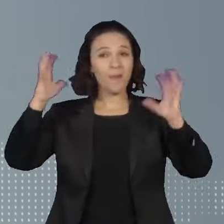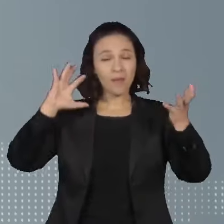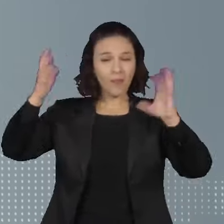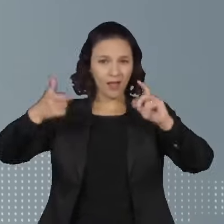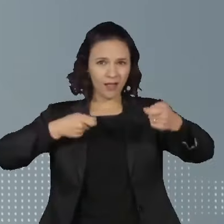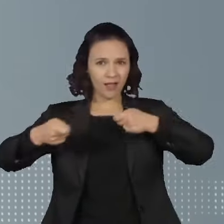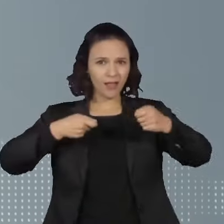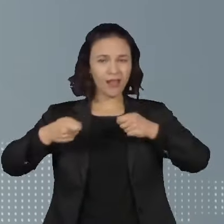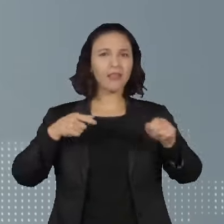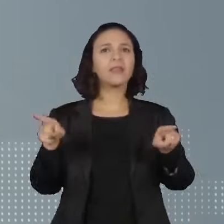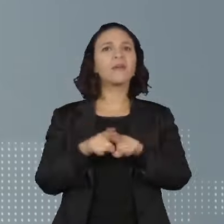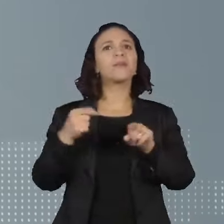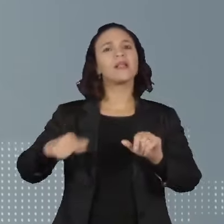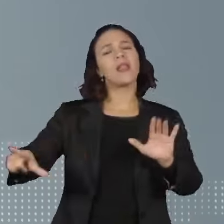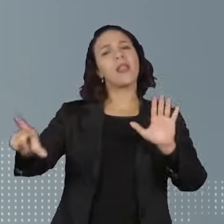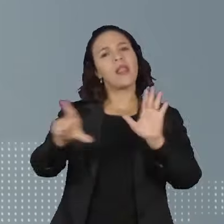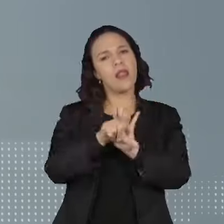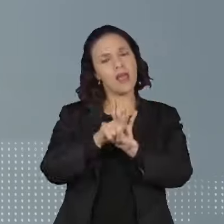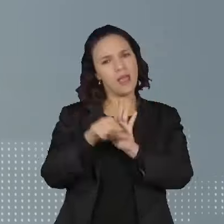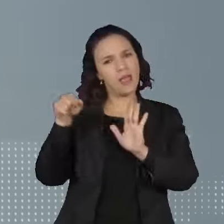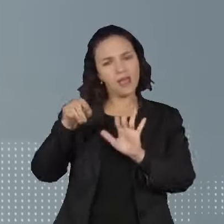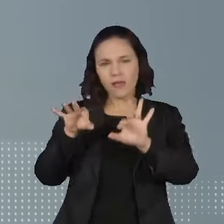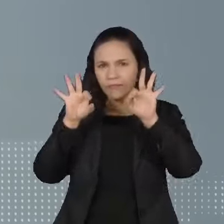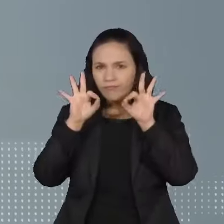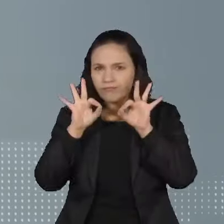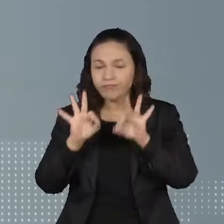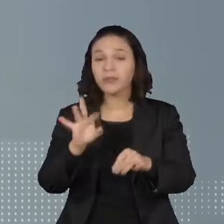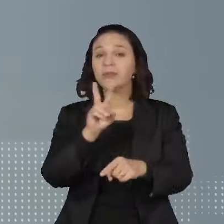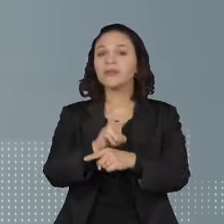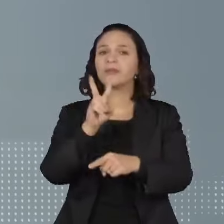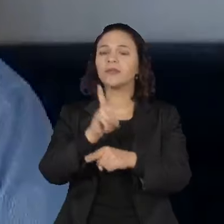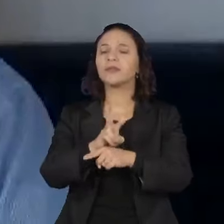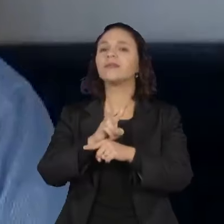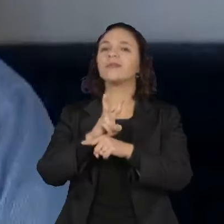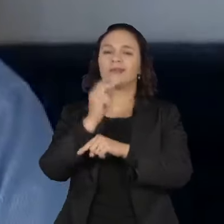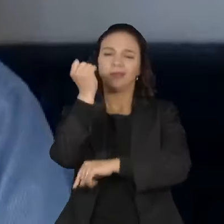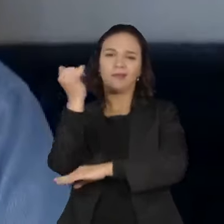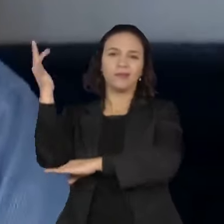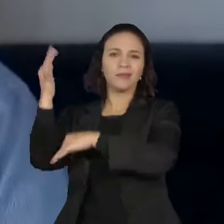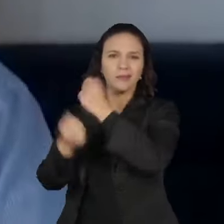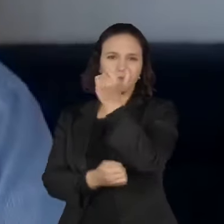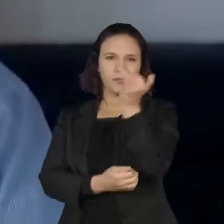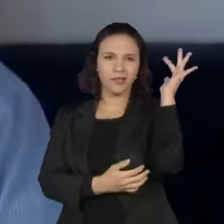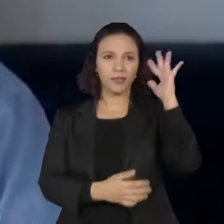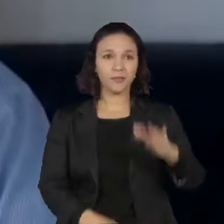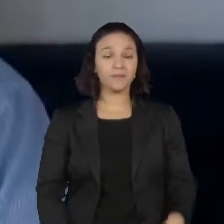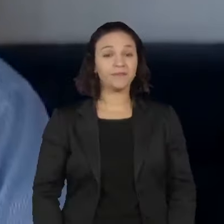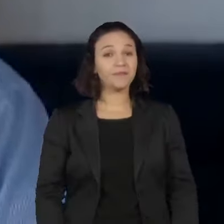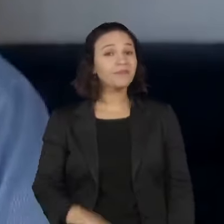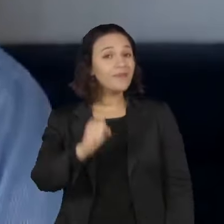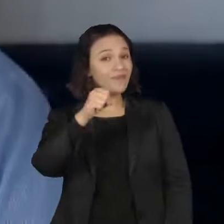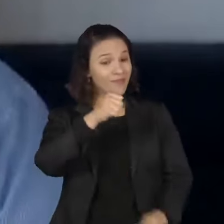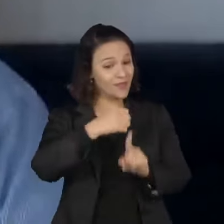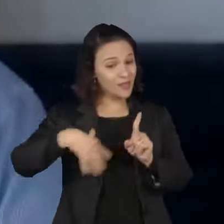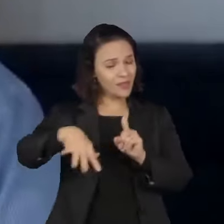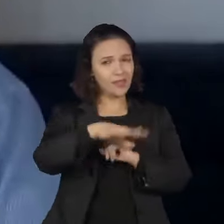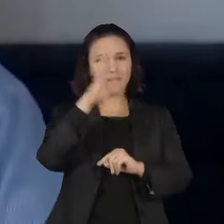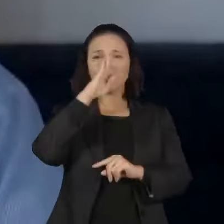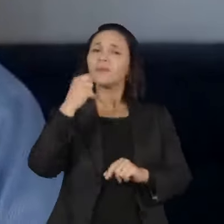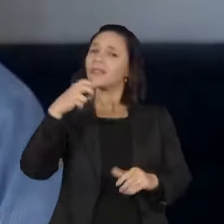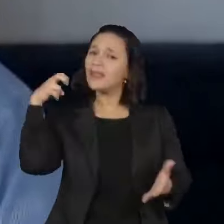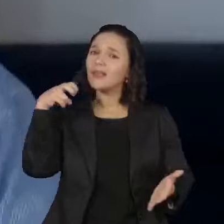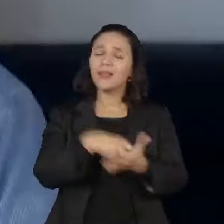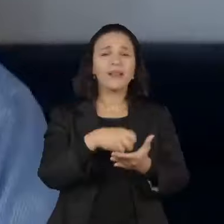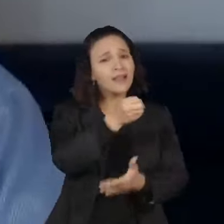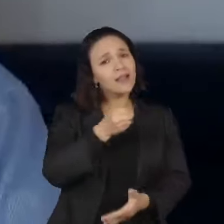além da necessidade de uma legislação que, de fato, proteja o meio ambiente. A sociedade brasileira tem que punir crimes